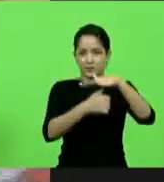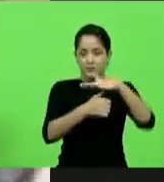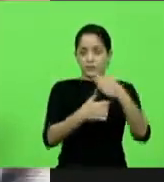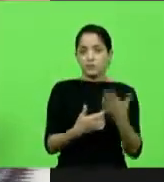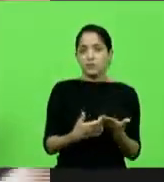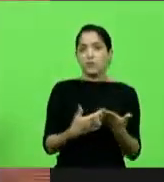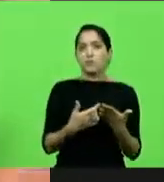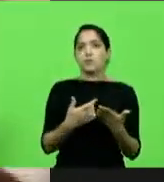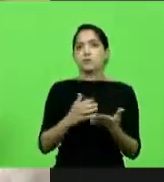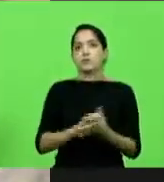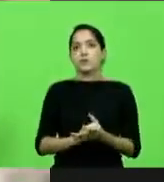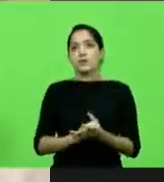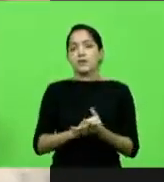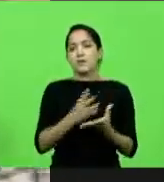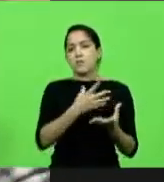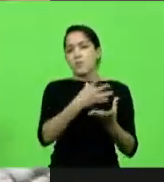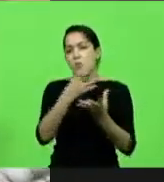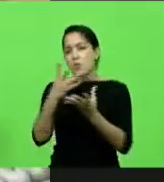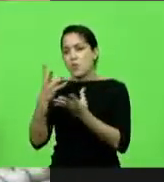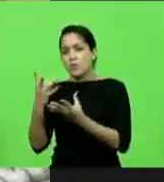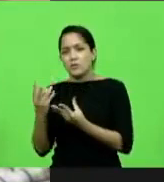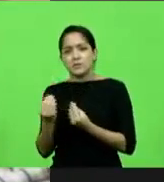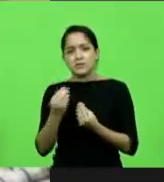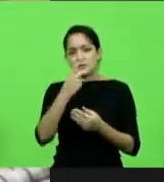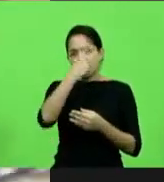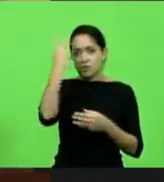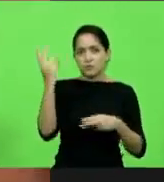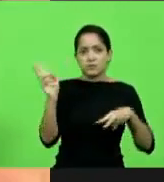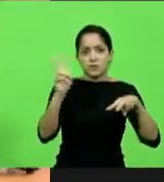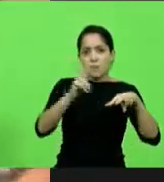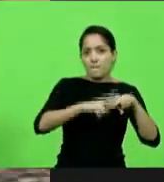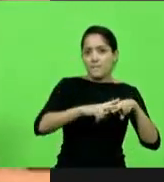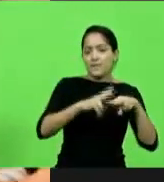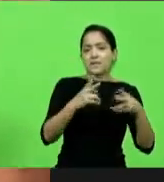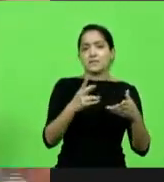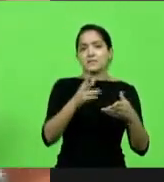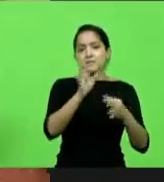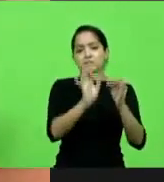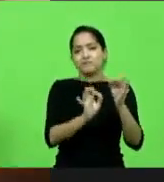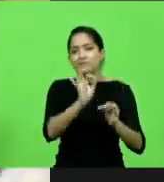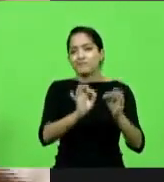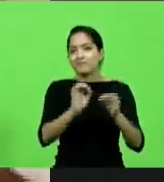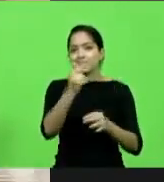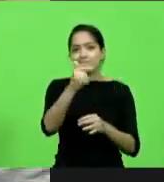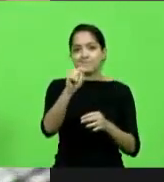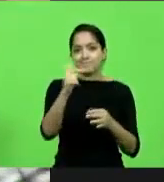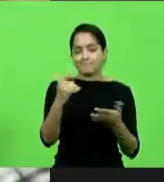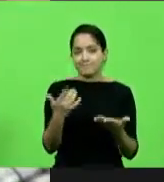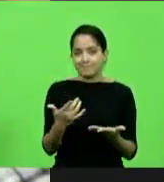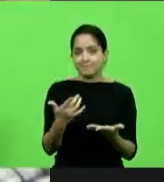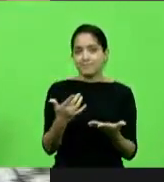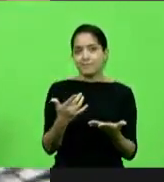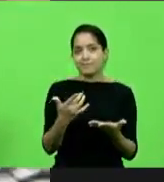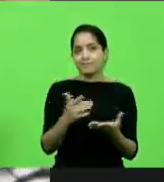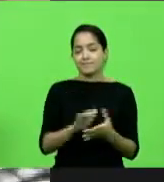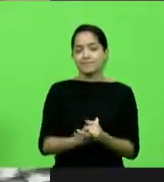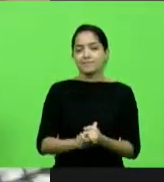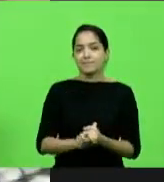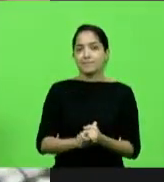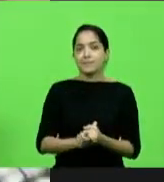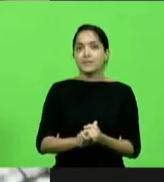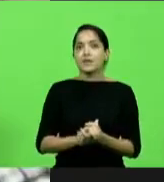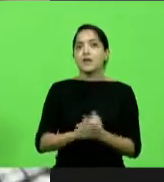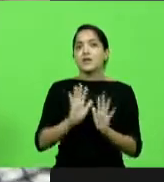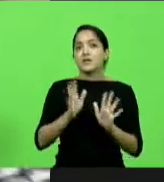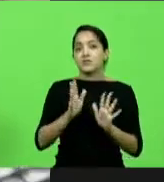prende centenas de pessoas injustamente todos os dias. Todos os dias se prendem pessoas injustamente nesse país. Eu já